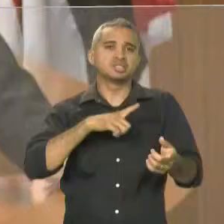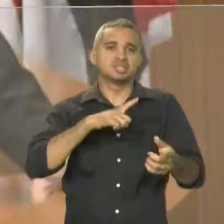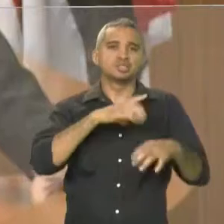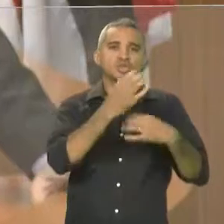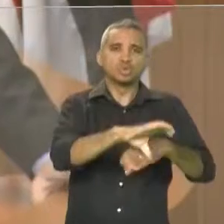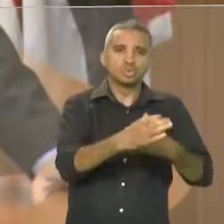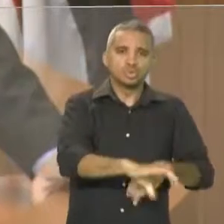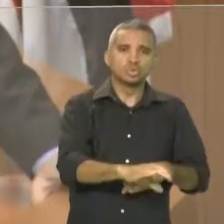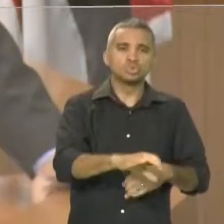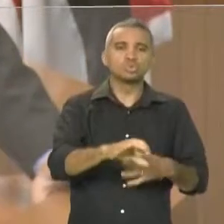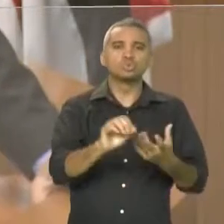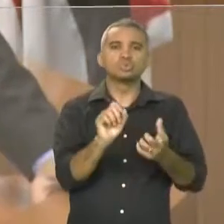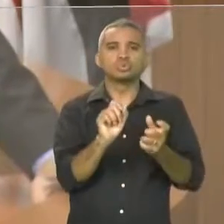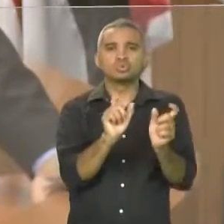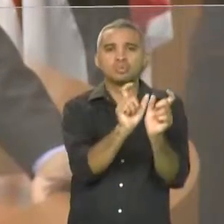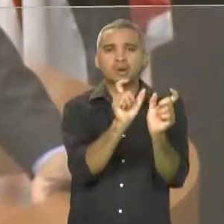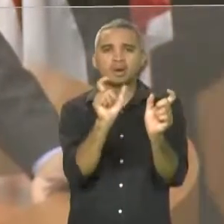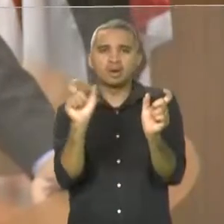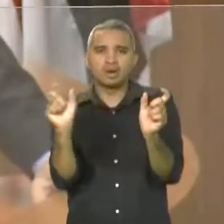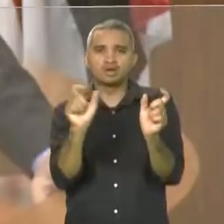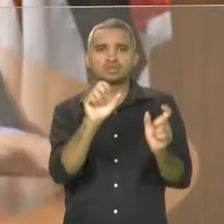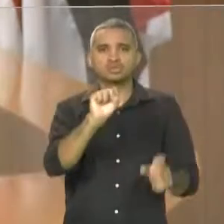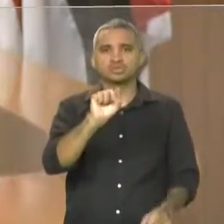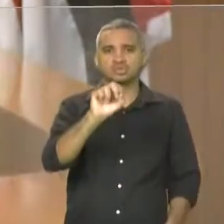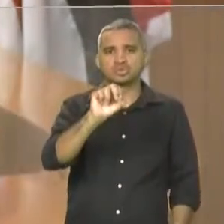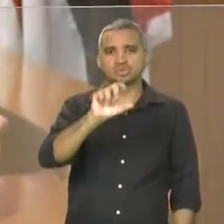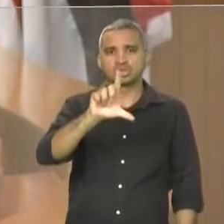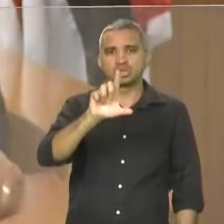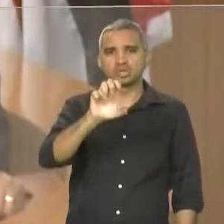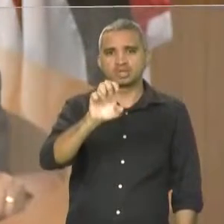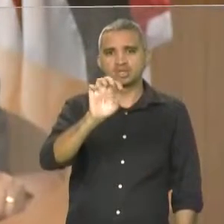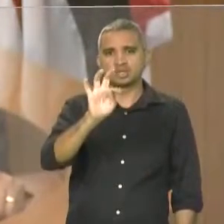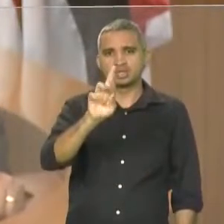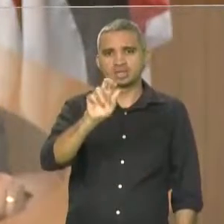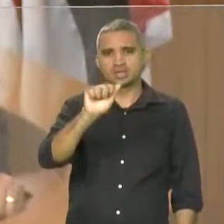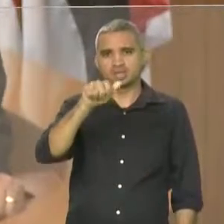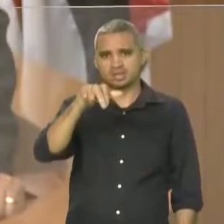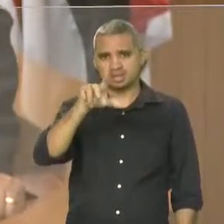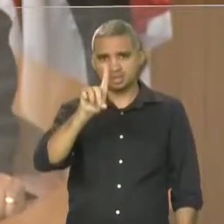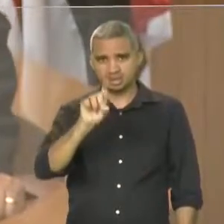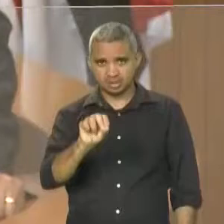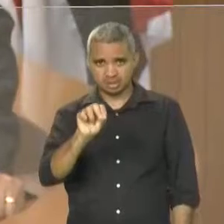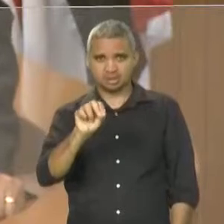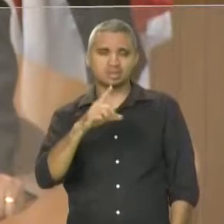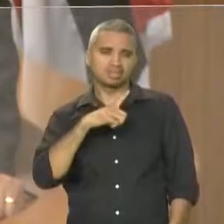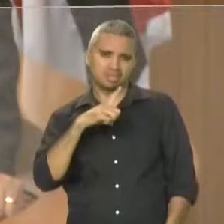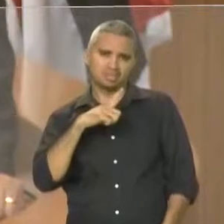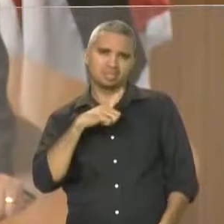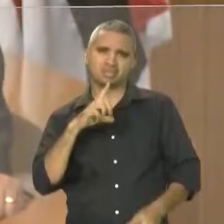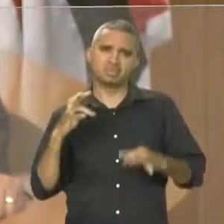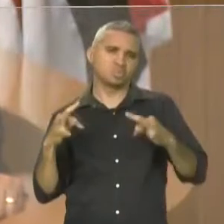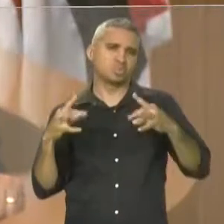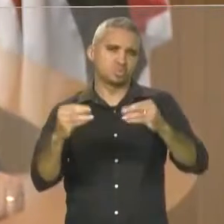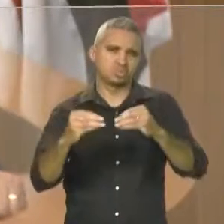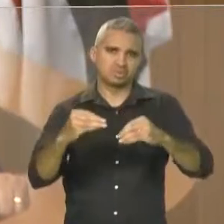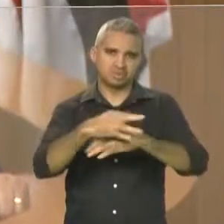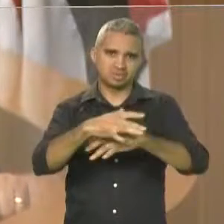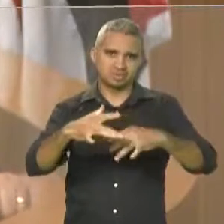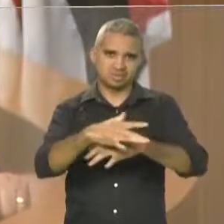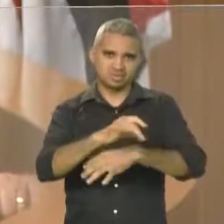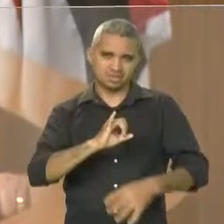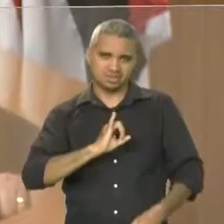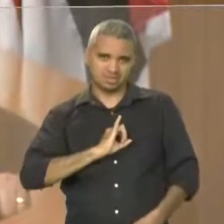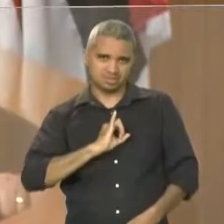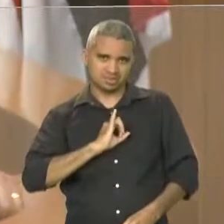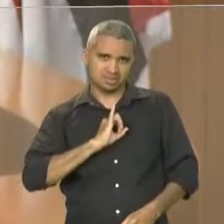e tantas outras atividades que envolvem todos da nossa cidade, sobretudo os estudantes de toda